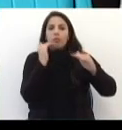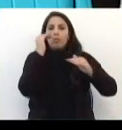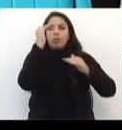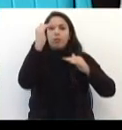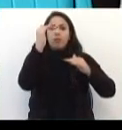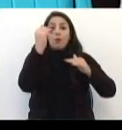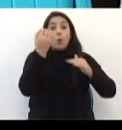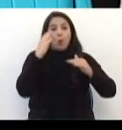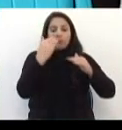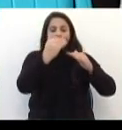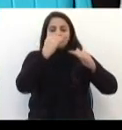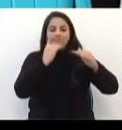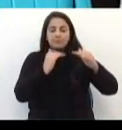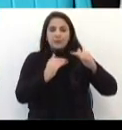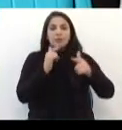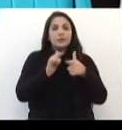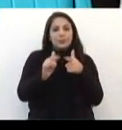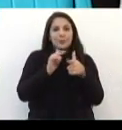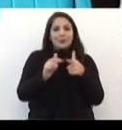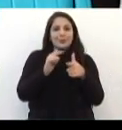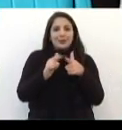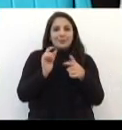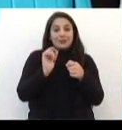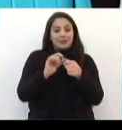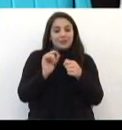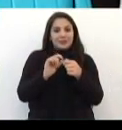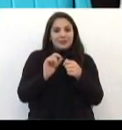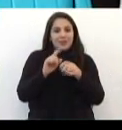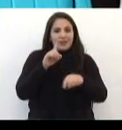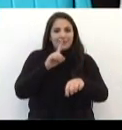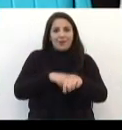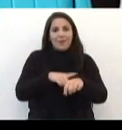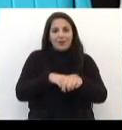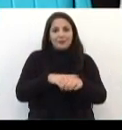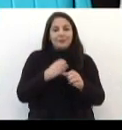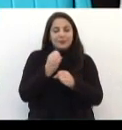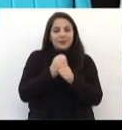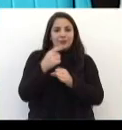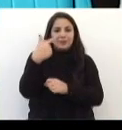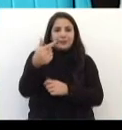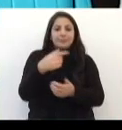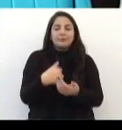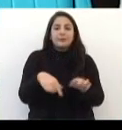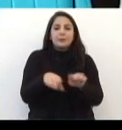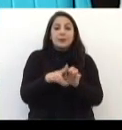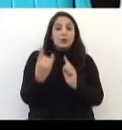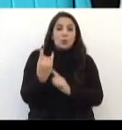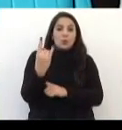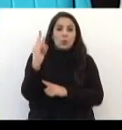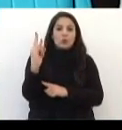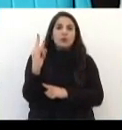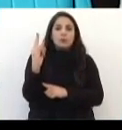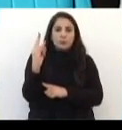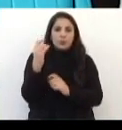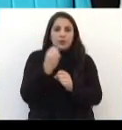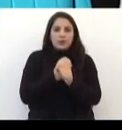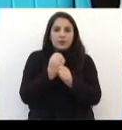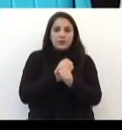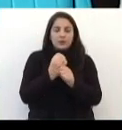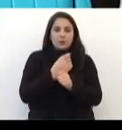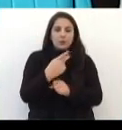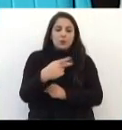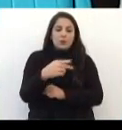problema na realização dessas ações no ano que vem. Lembro que ano que vem também é o último ano do plano plurianual, né?